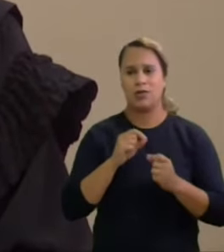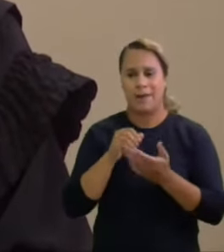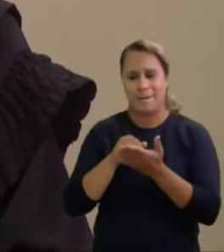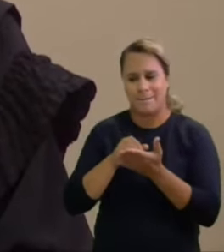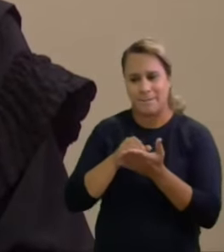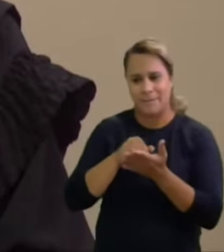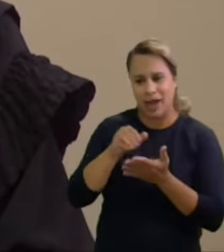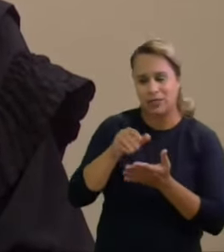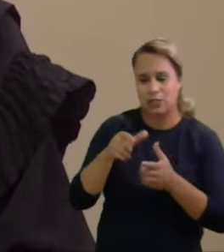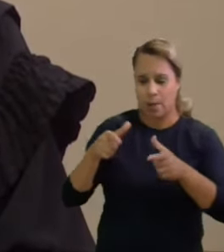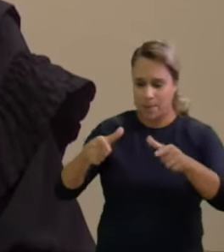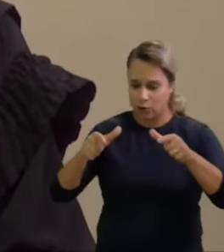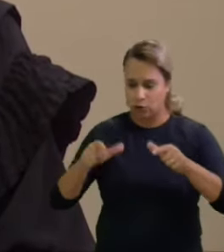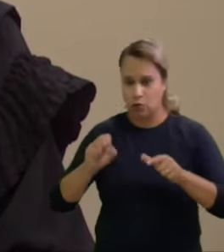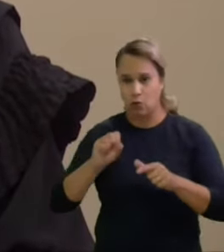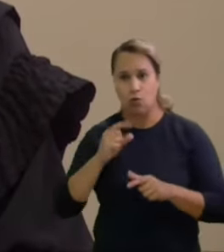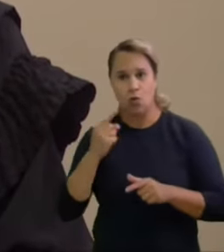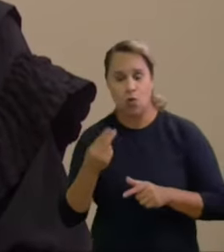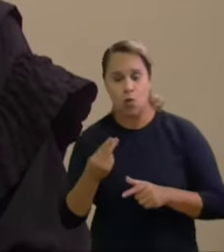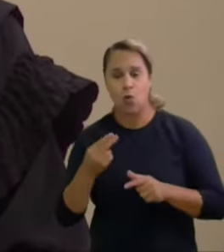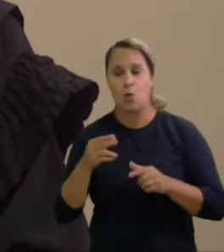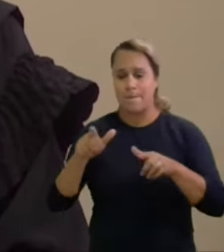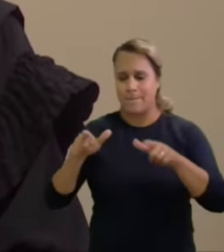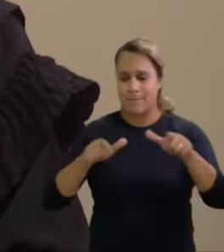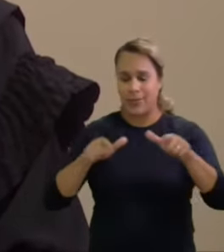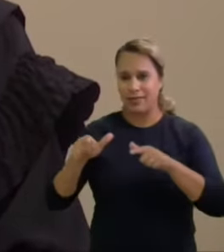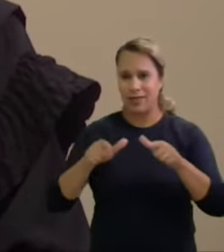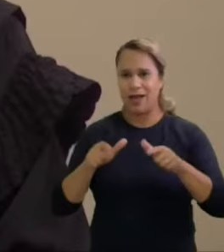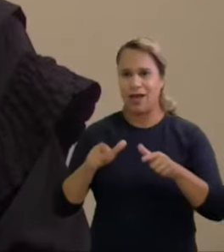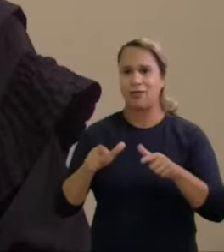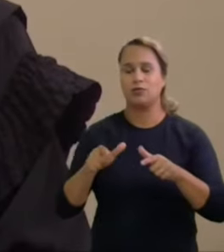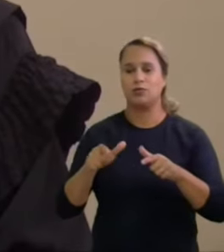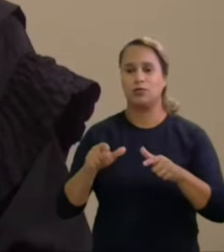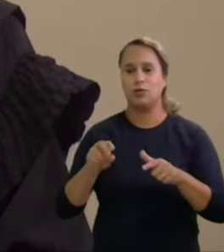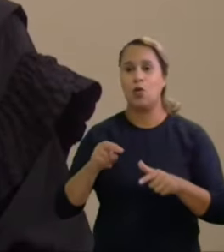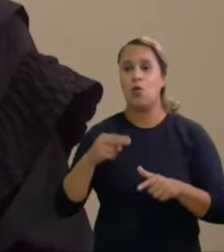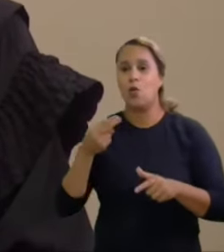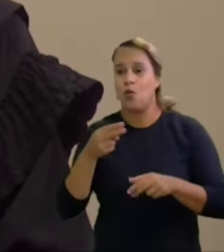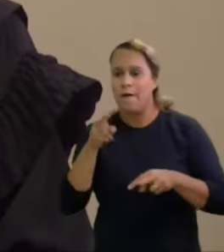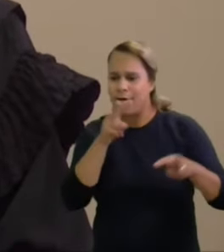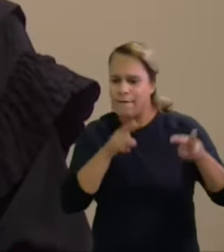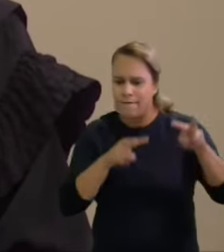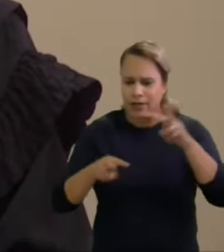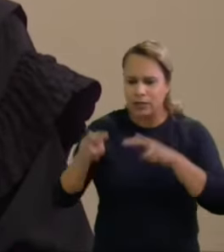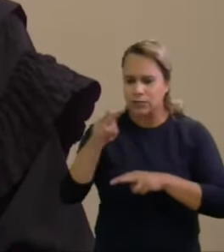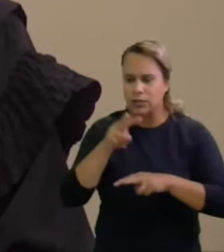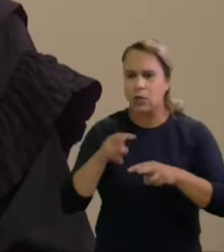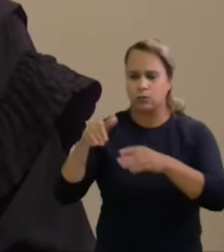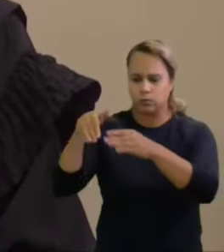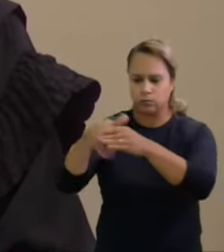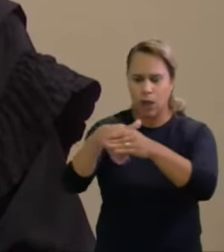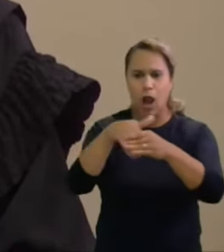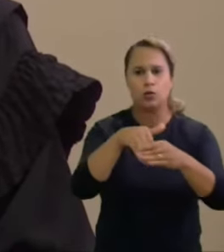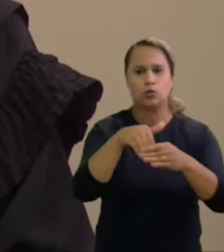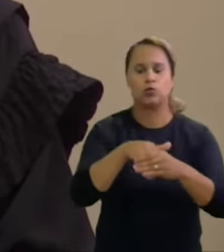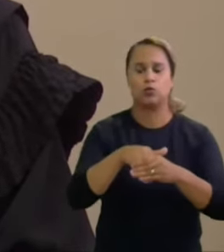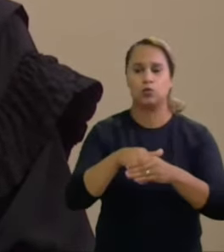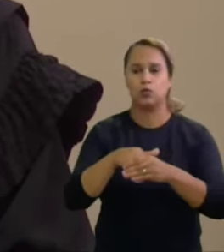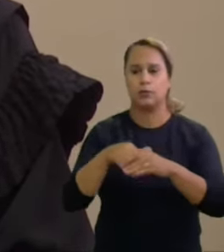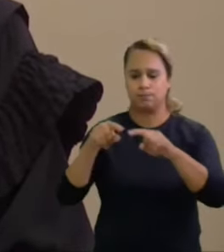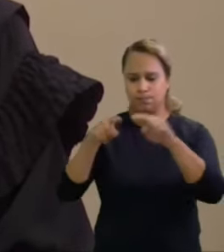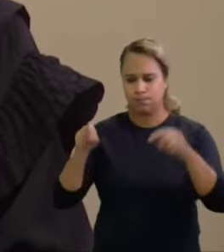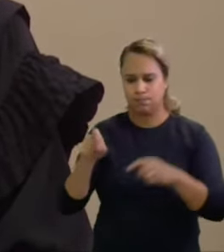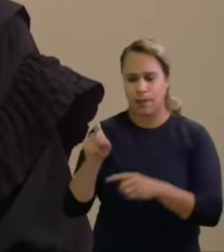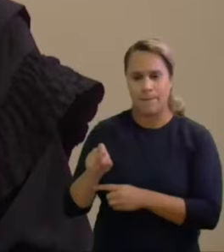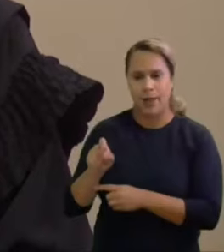ou do mandato e a consequente revisão da decisão das urnas não há óbice constitucional a que a justiça